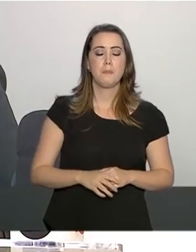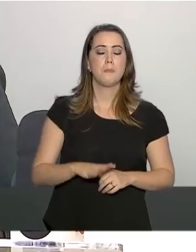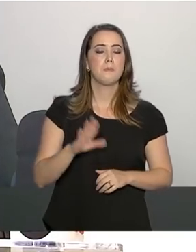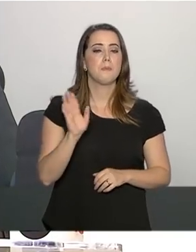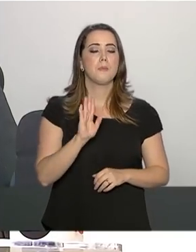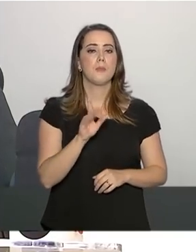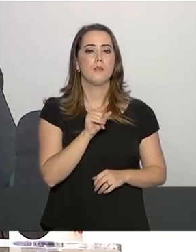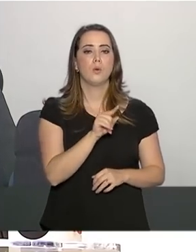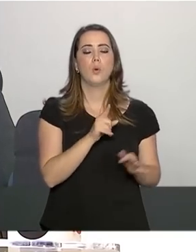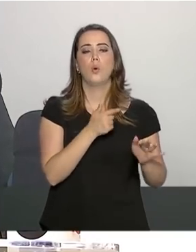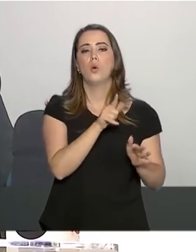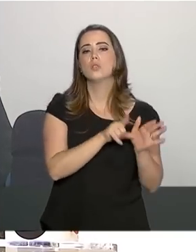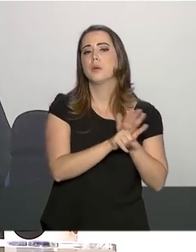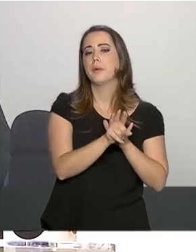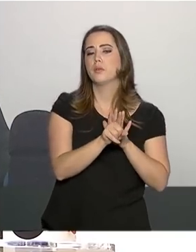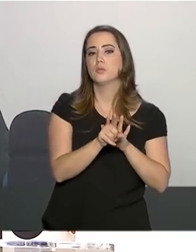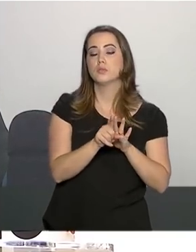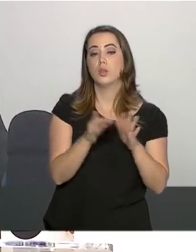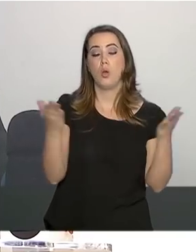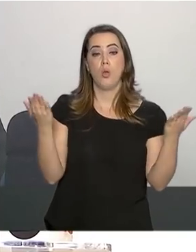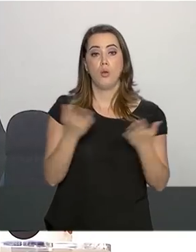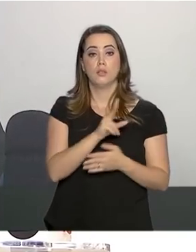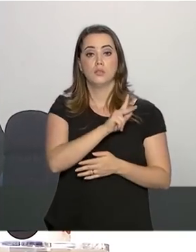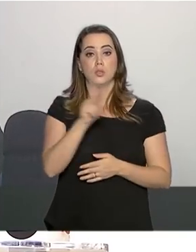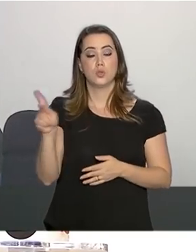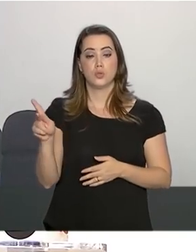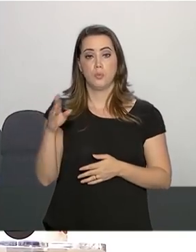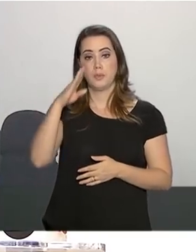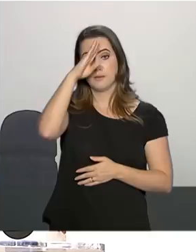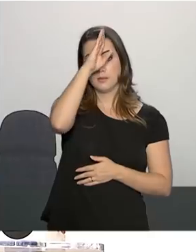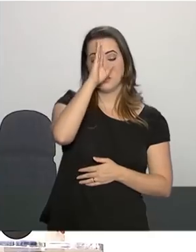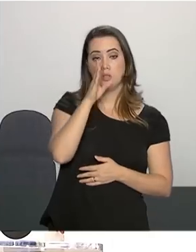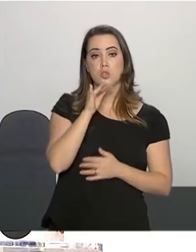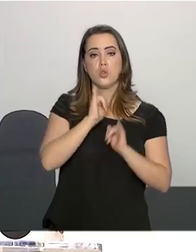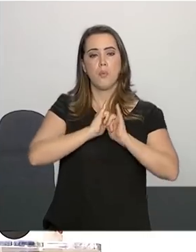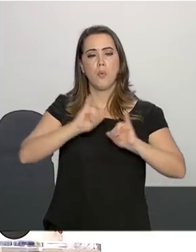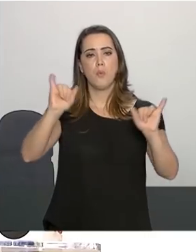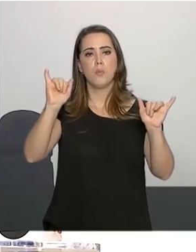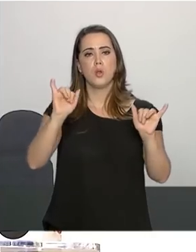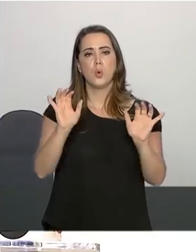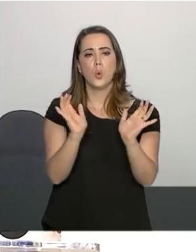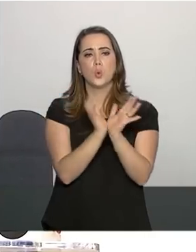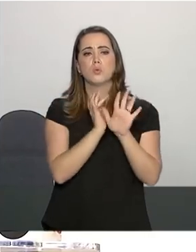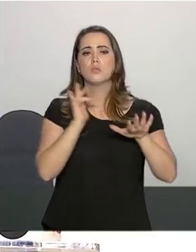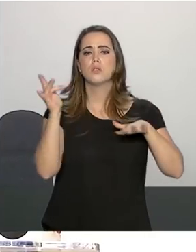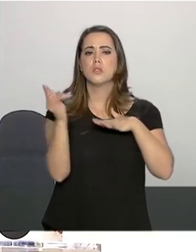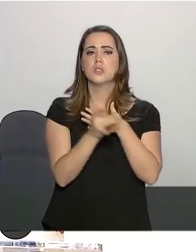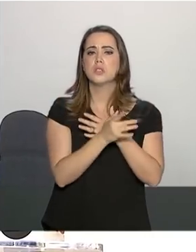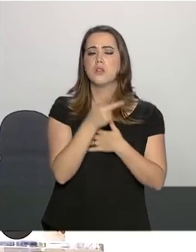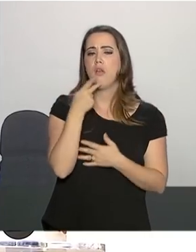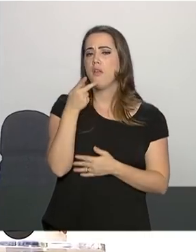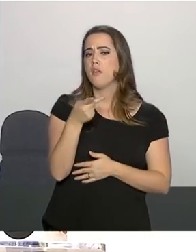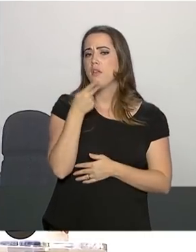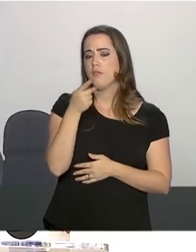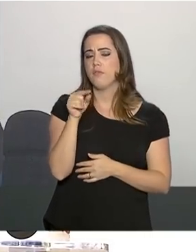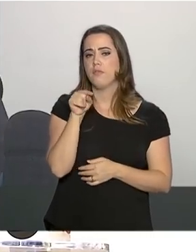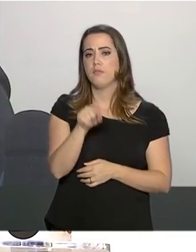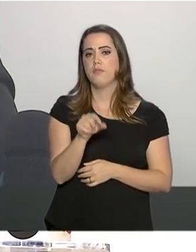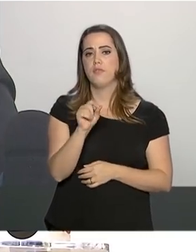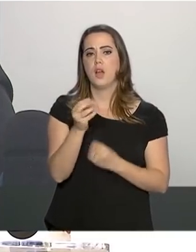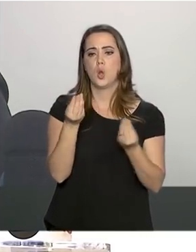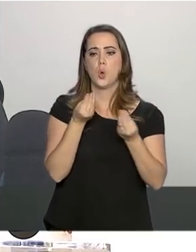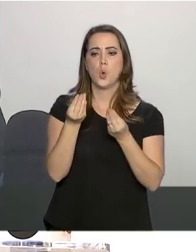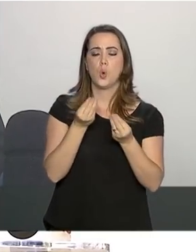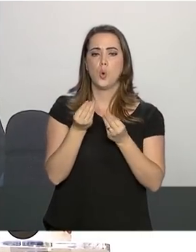hoje o presidente publicou um texto numa rede social e ele faz algumas críticas à atuação da